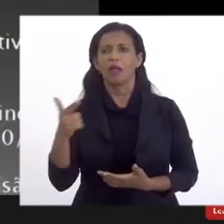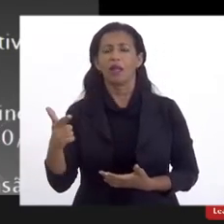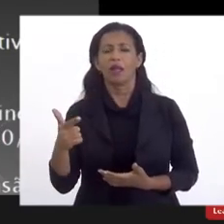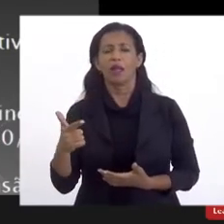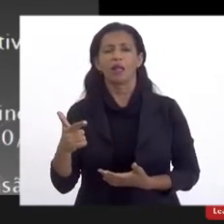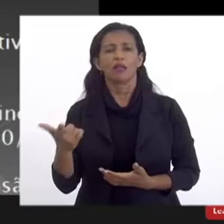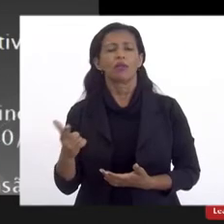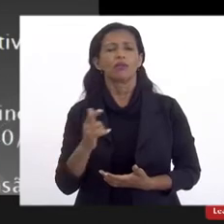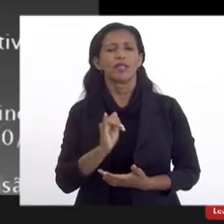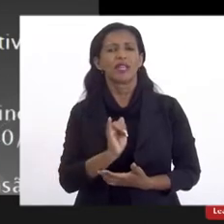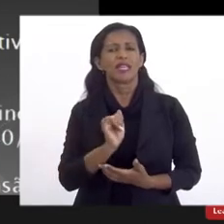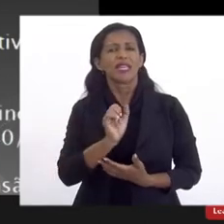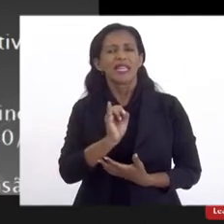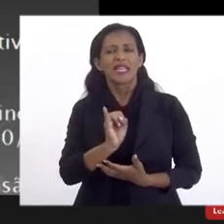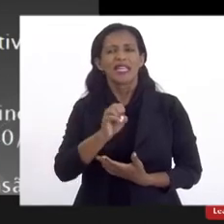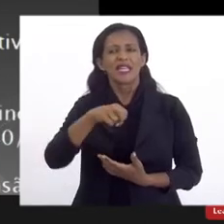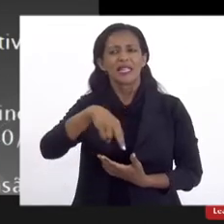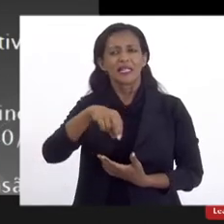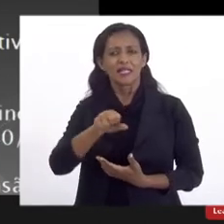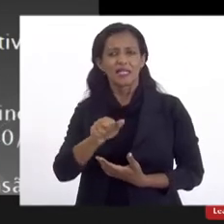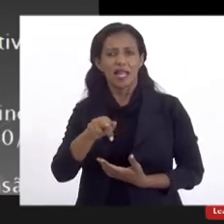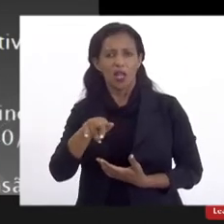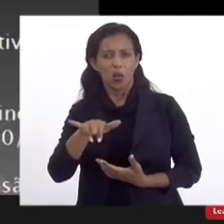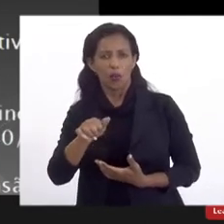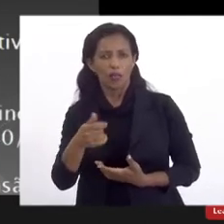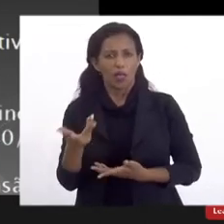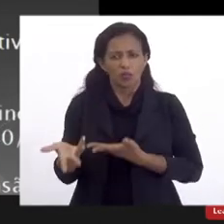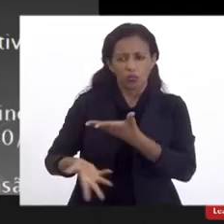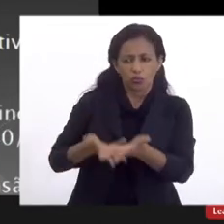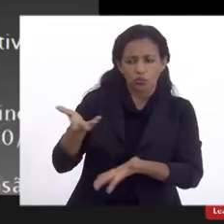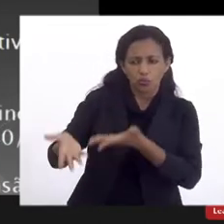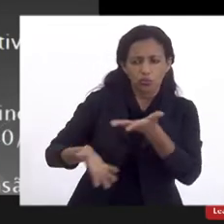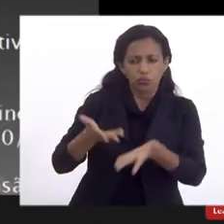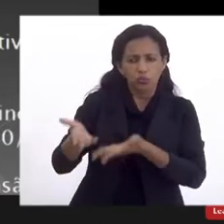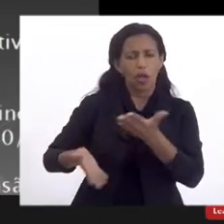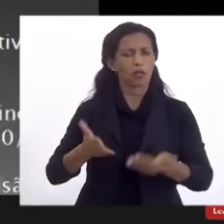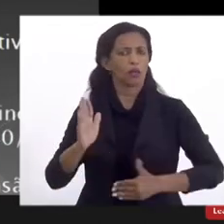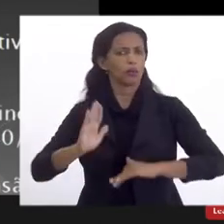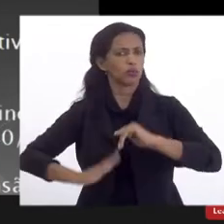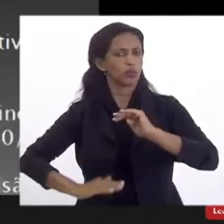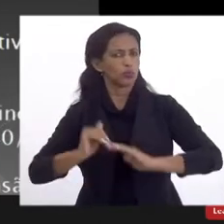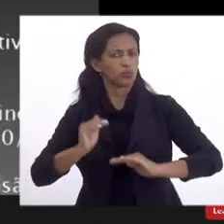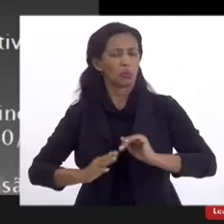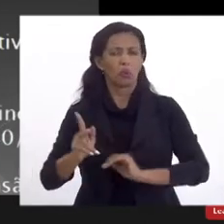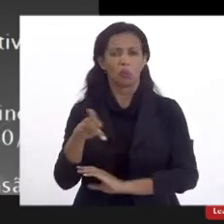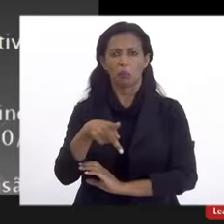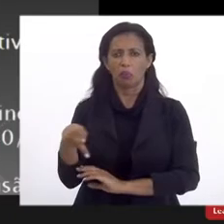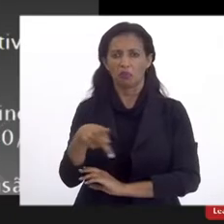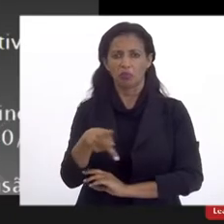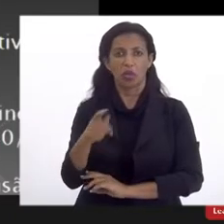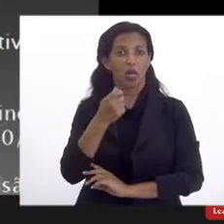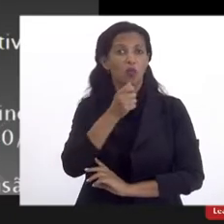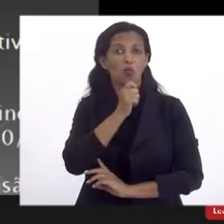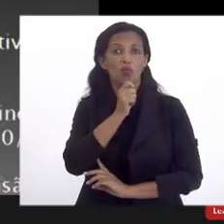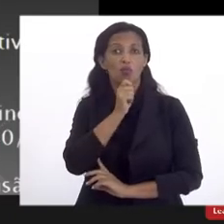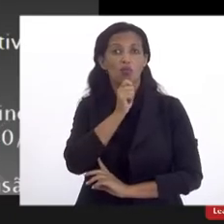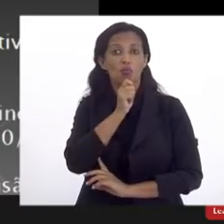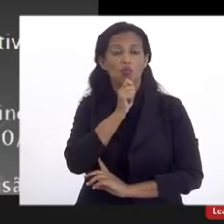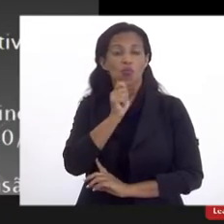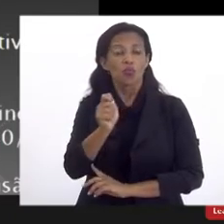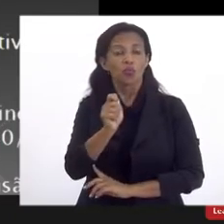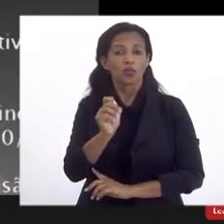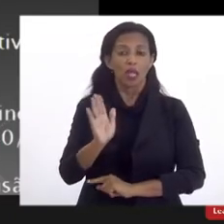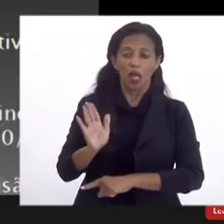insalubidade para os seus servidores, não existe dedicação exclusiva para os seus professores, não existe assistência, estudo,